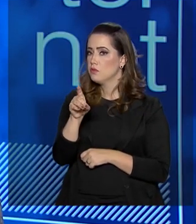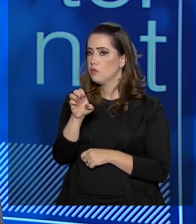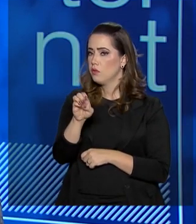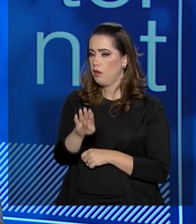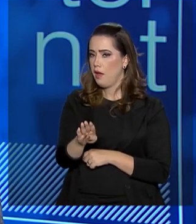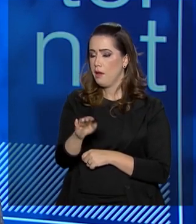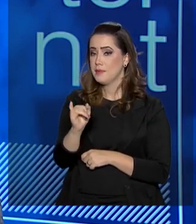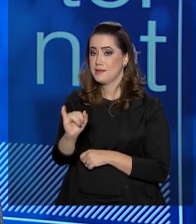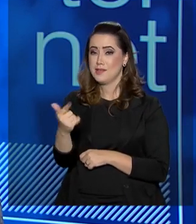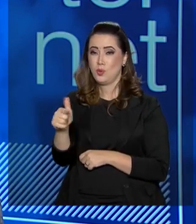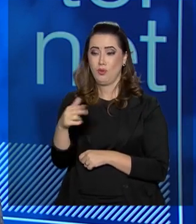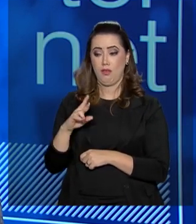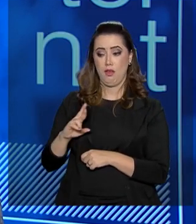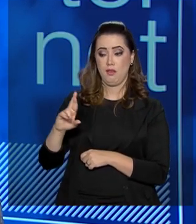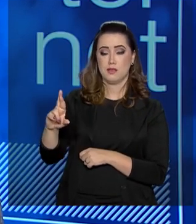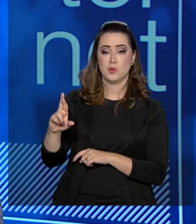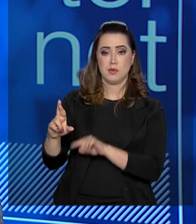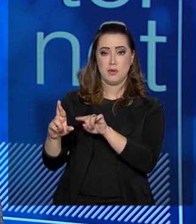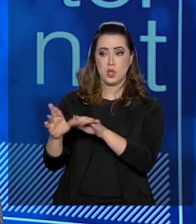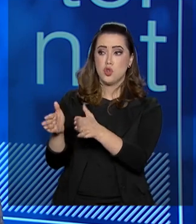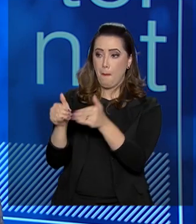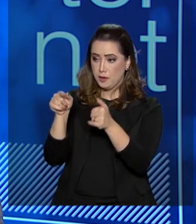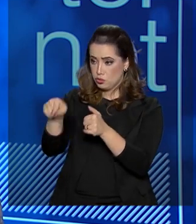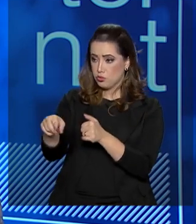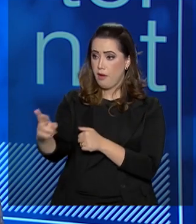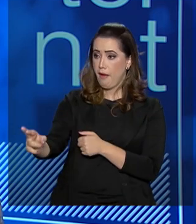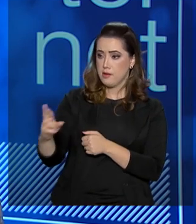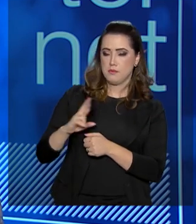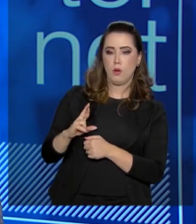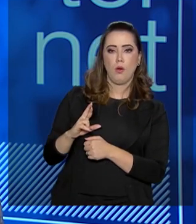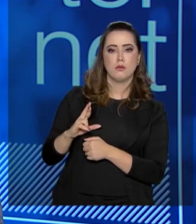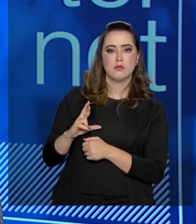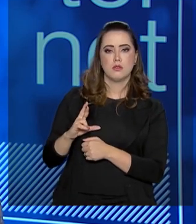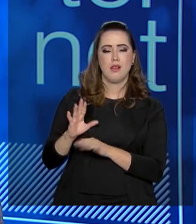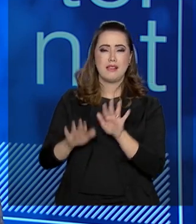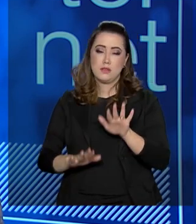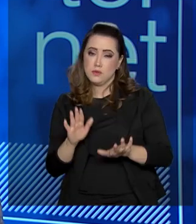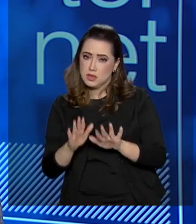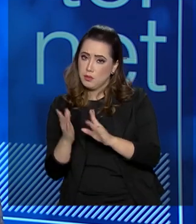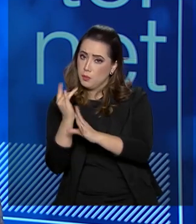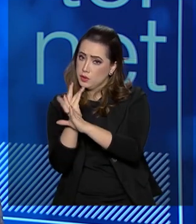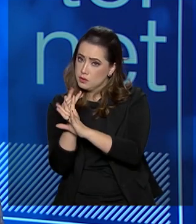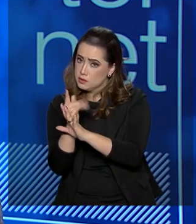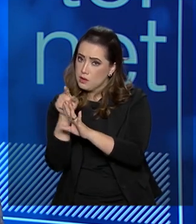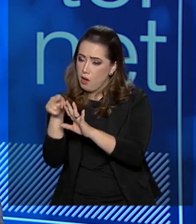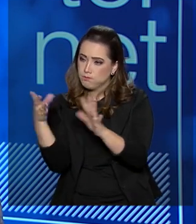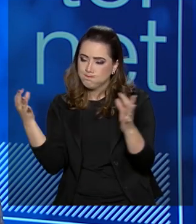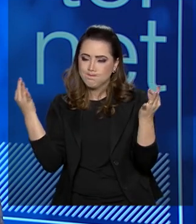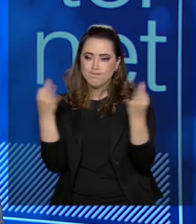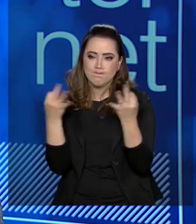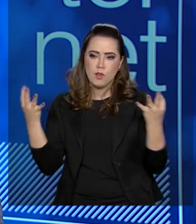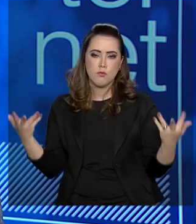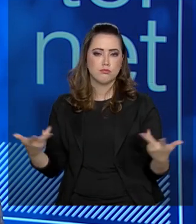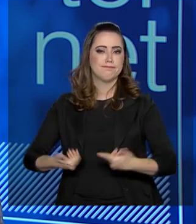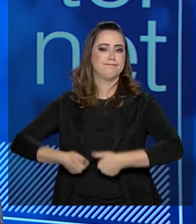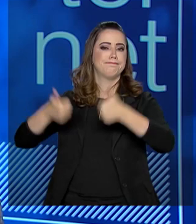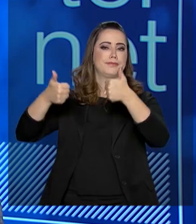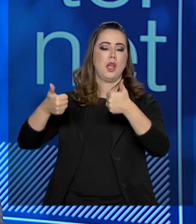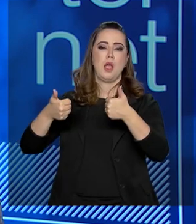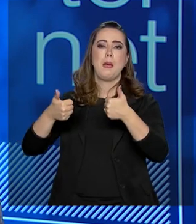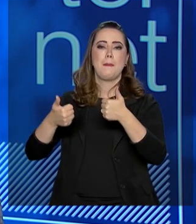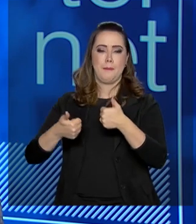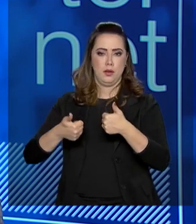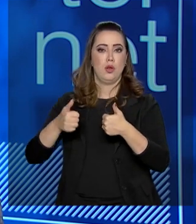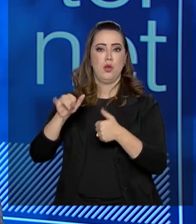corresponsabilidade de exigir desempenho? Por que alguns municípios são tão eficientes em melhorar o seu IDEB,